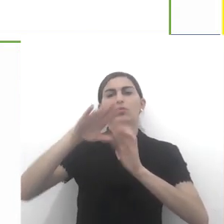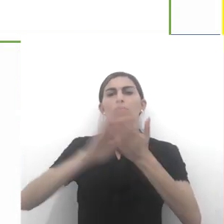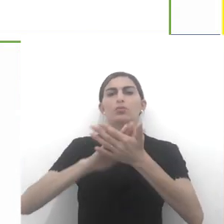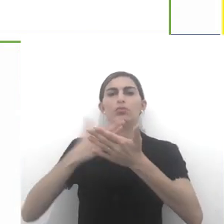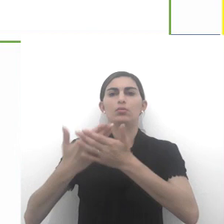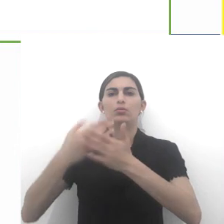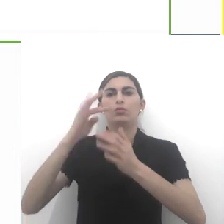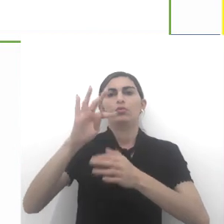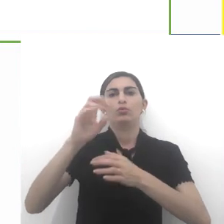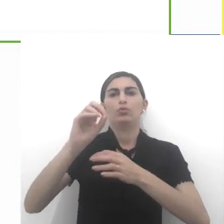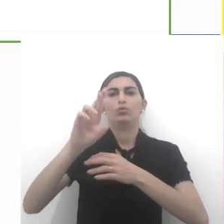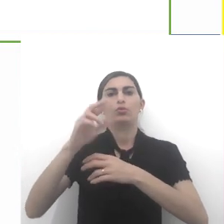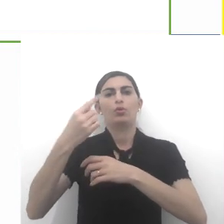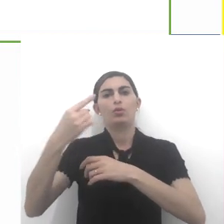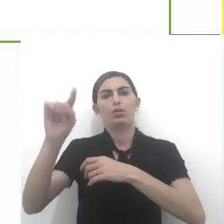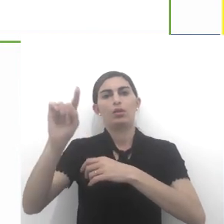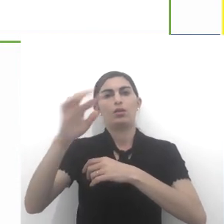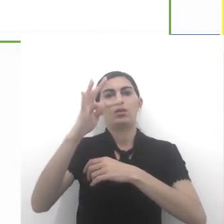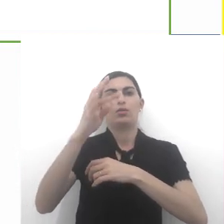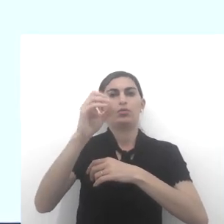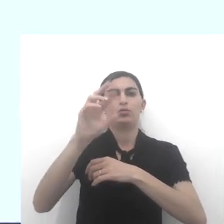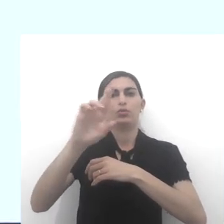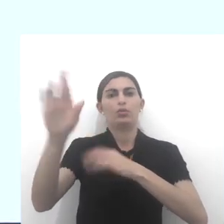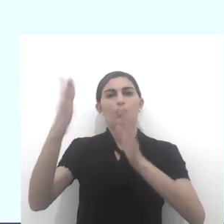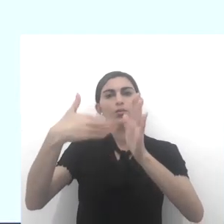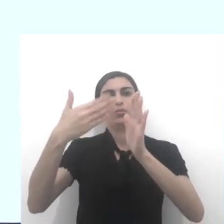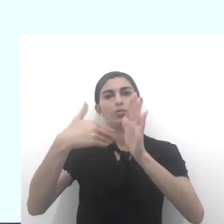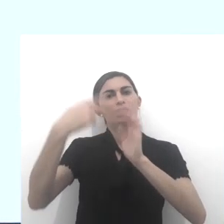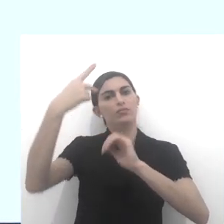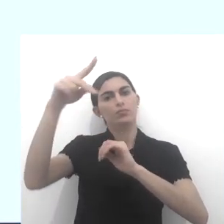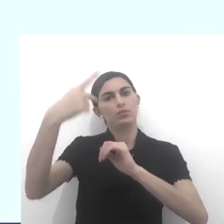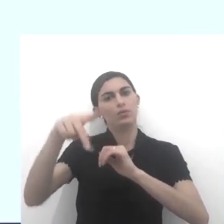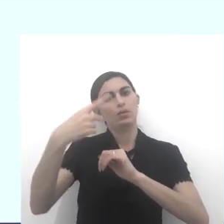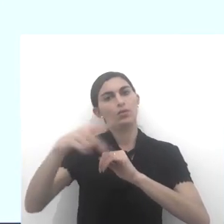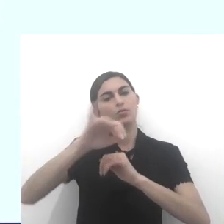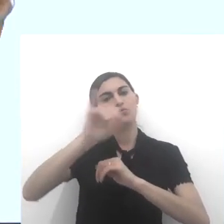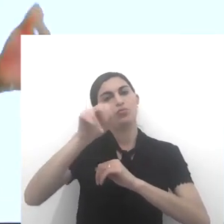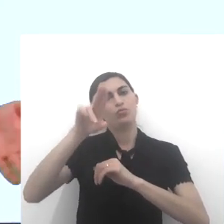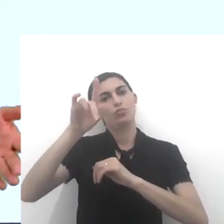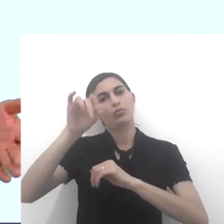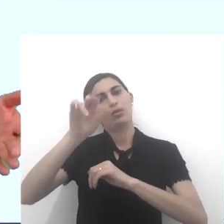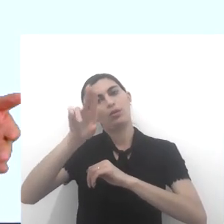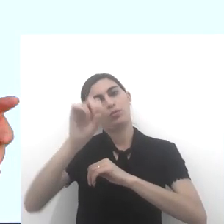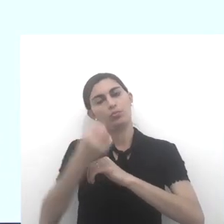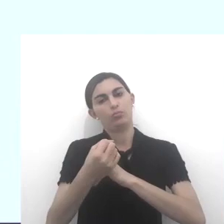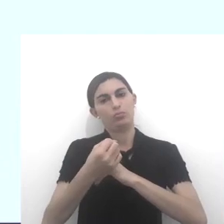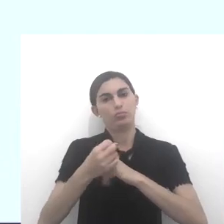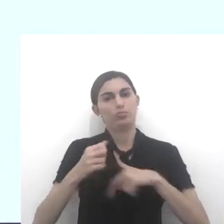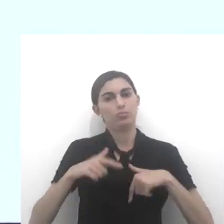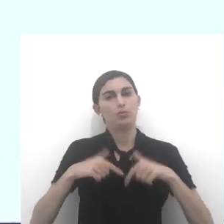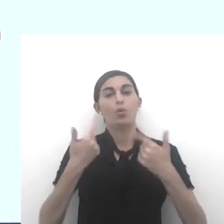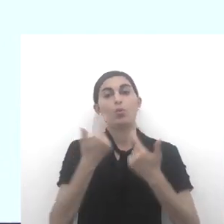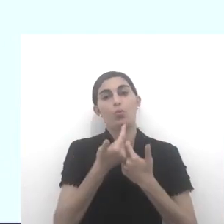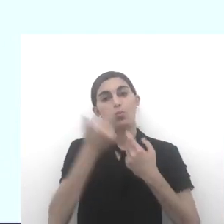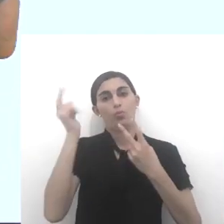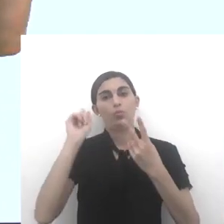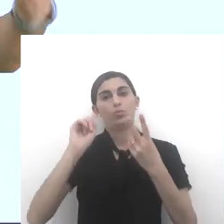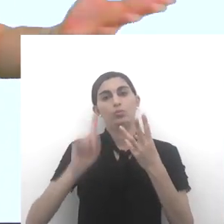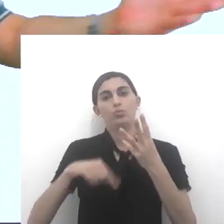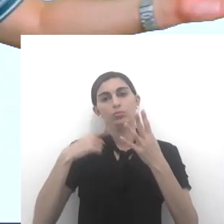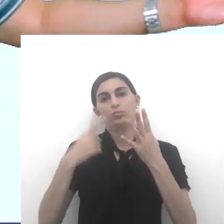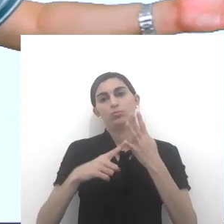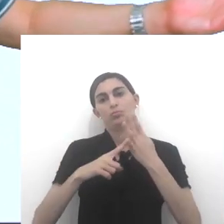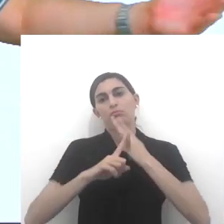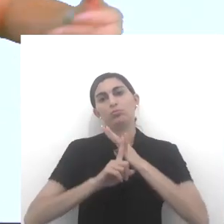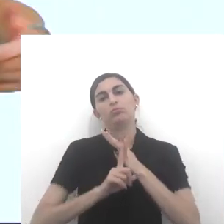interpretação da Atorá. Atorá, o livro sagrado dos judeus, judeus, certo? Outro